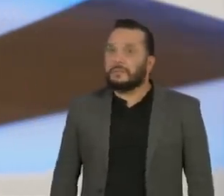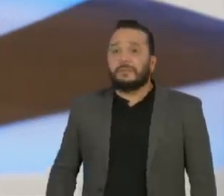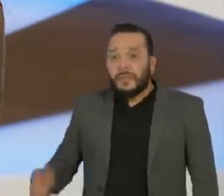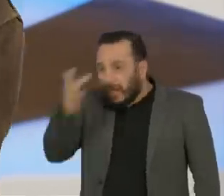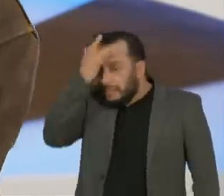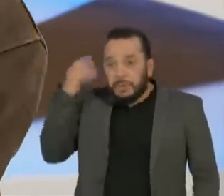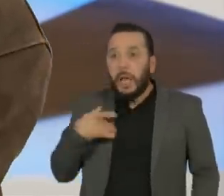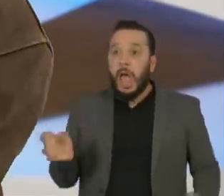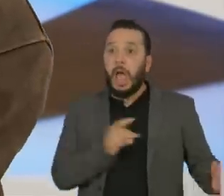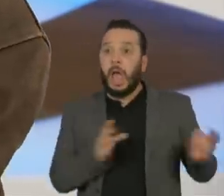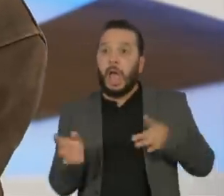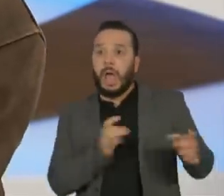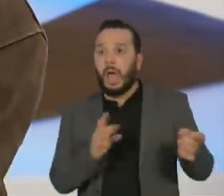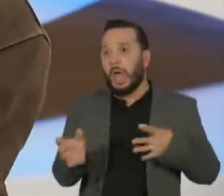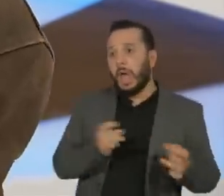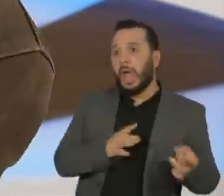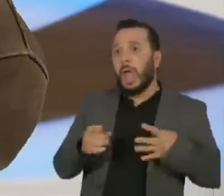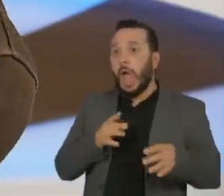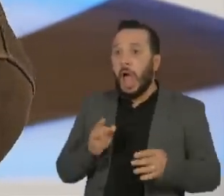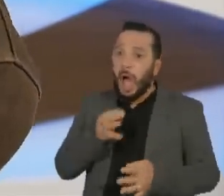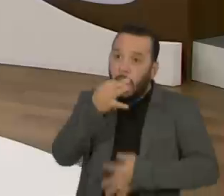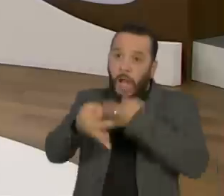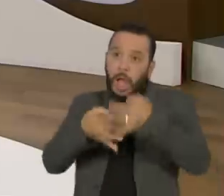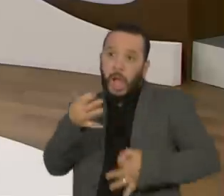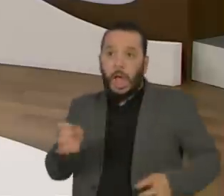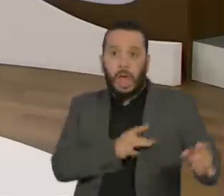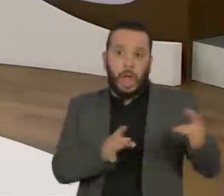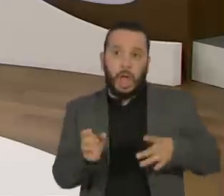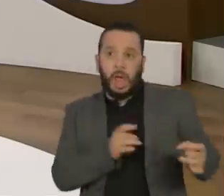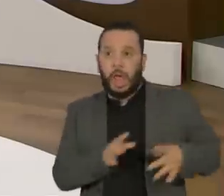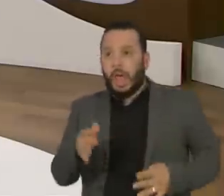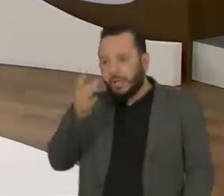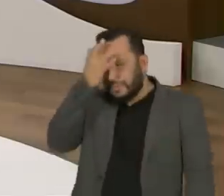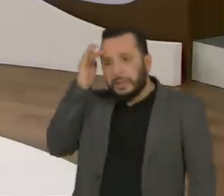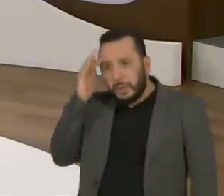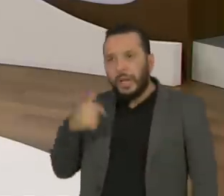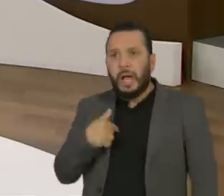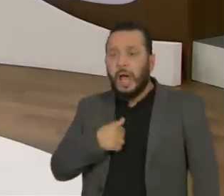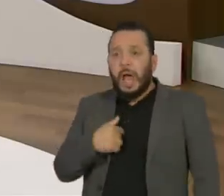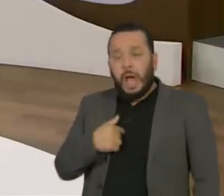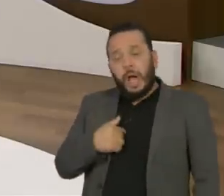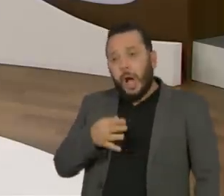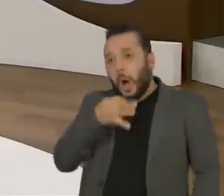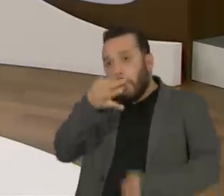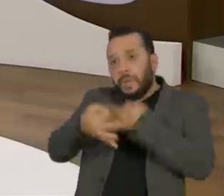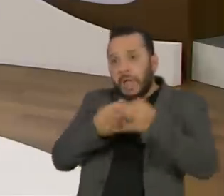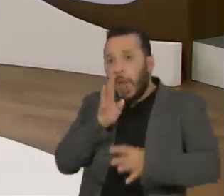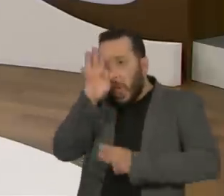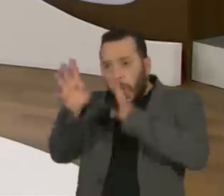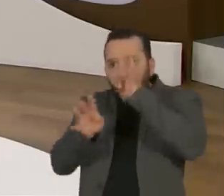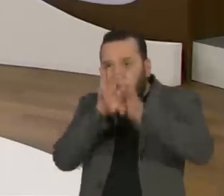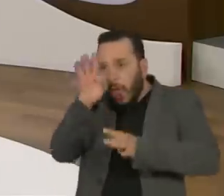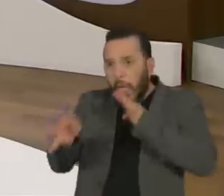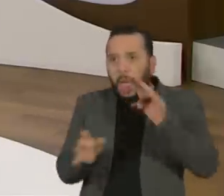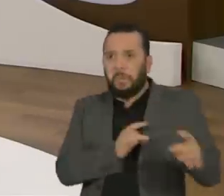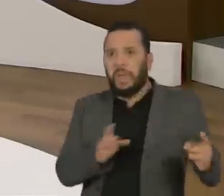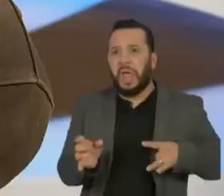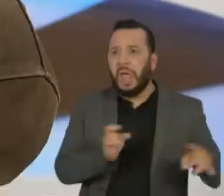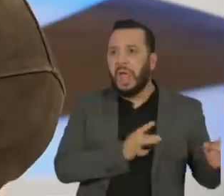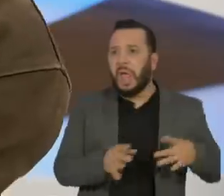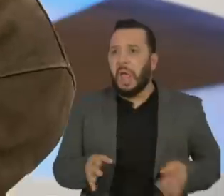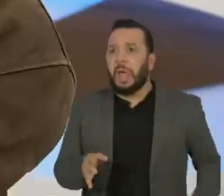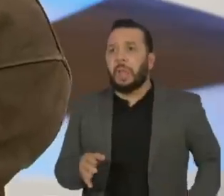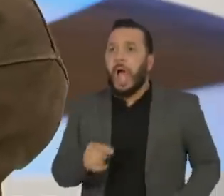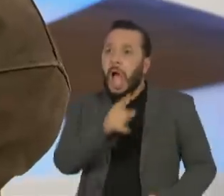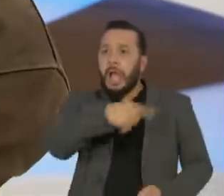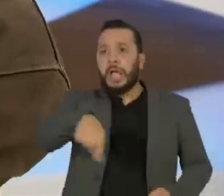morrem de medo de se intrometer, as pessoas morrem de medo de serem decepcionantes para